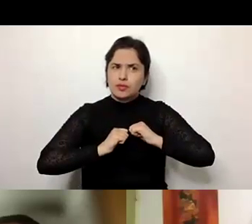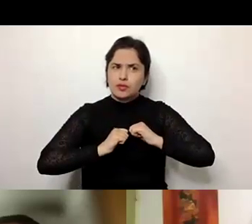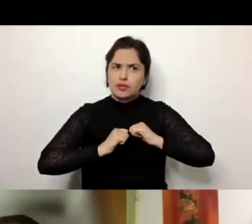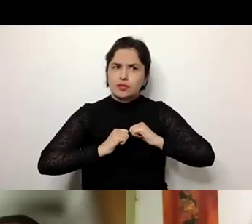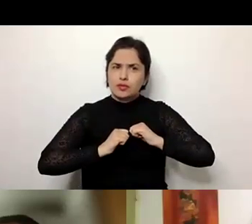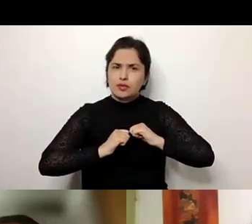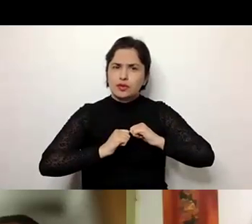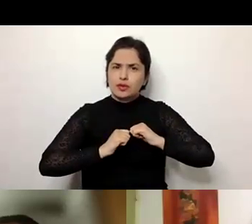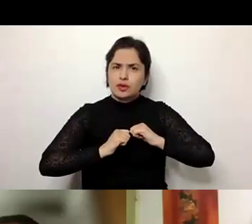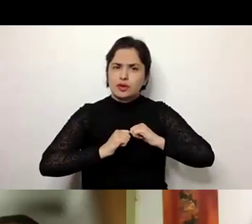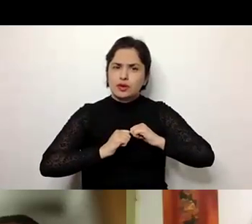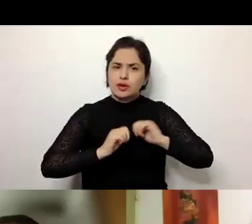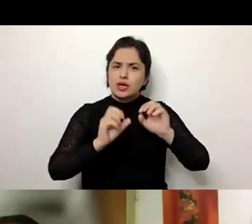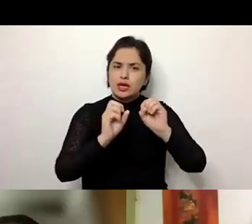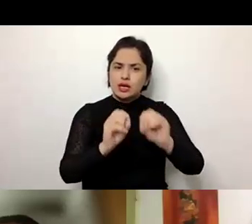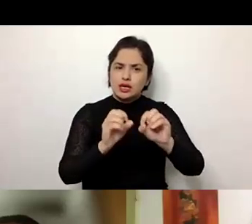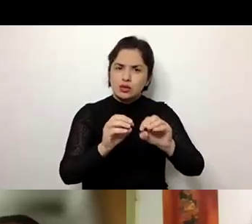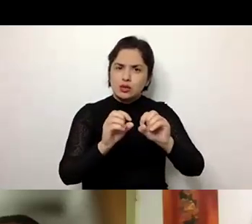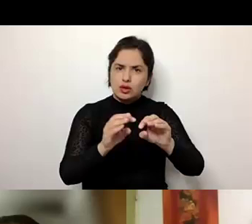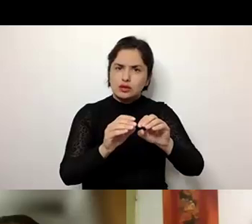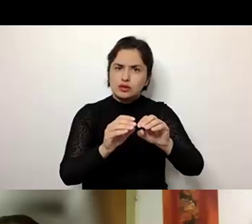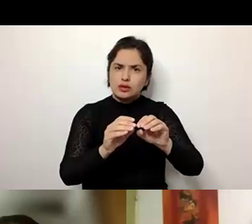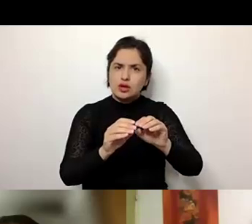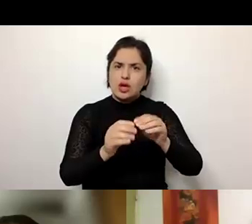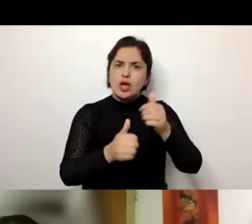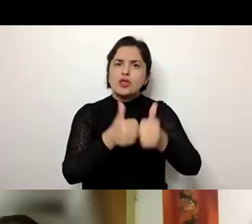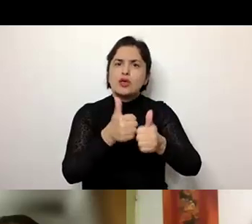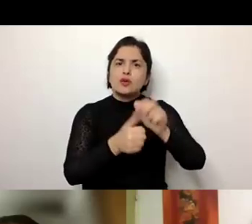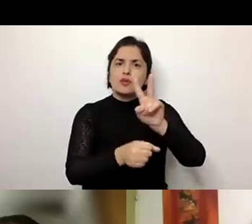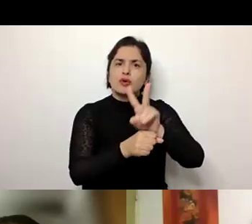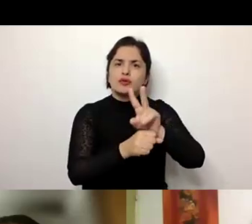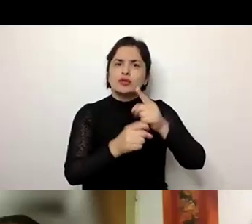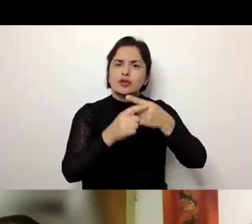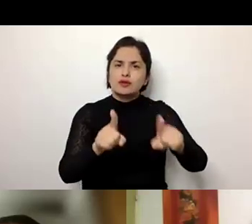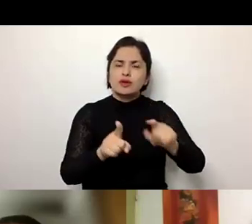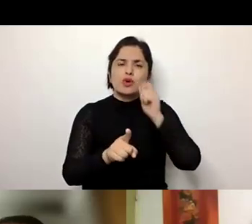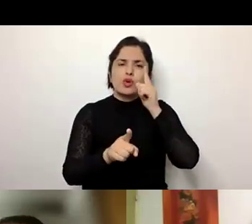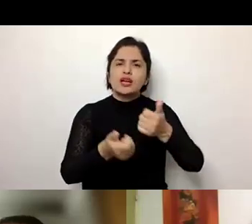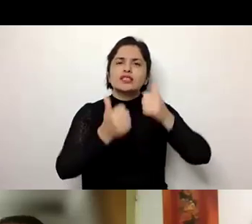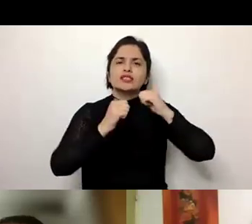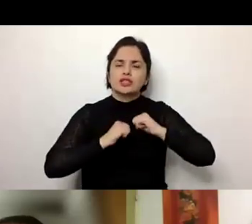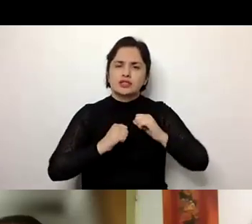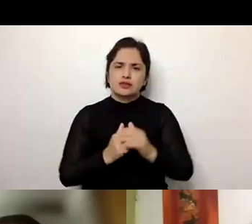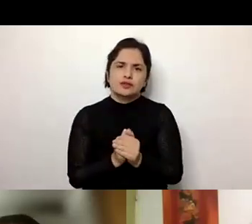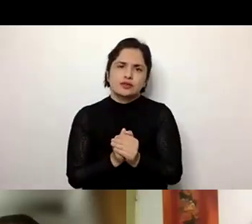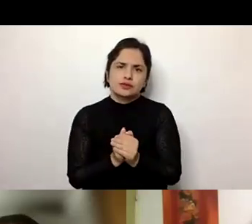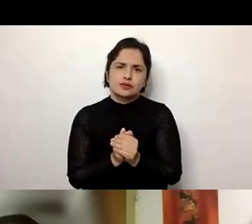formação de educadores diferenciais, quais seriam esses desafios?